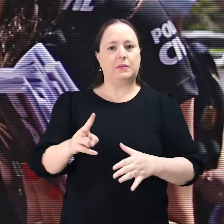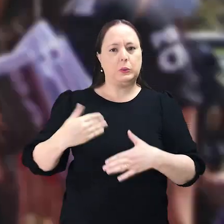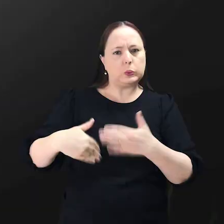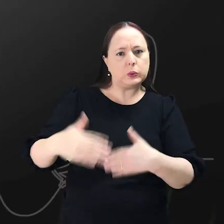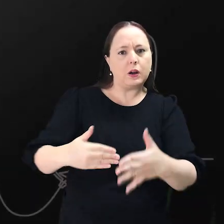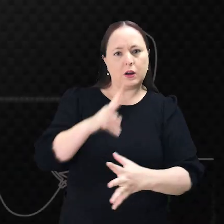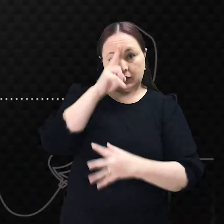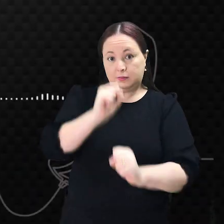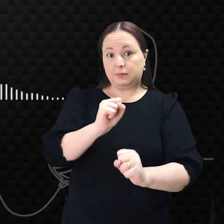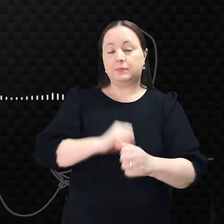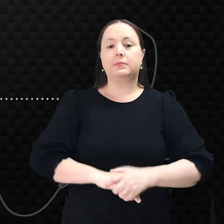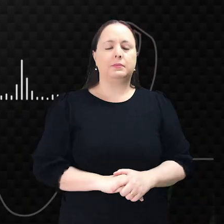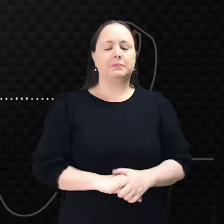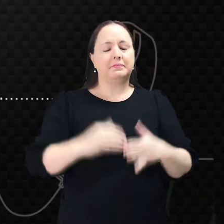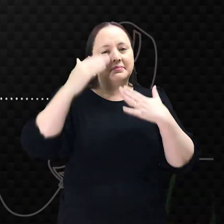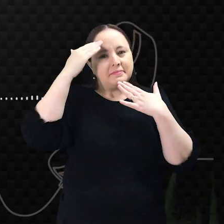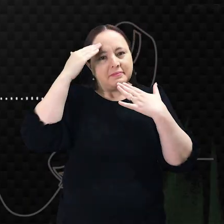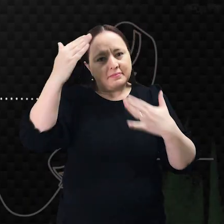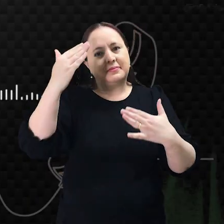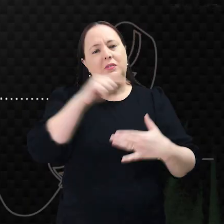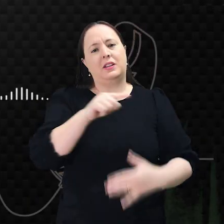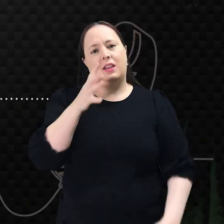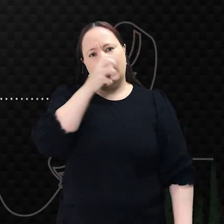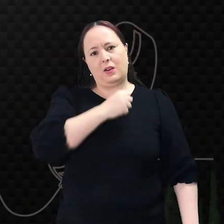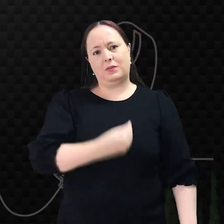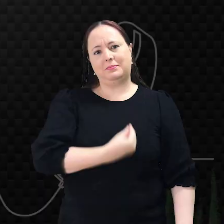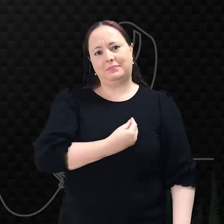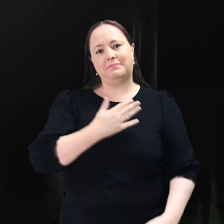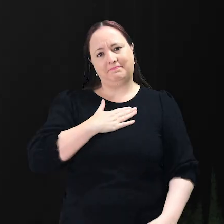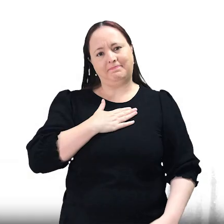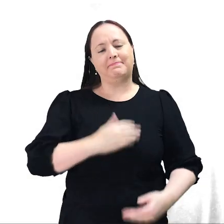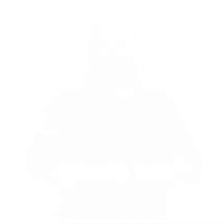vez mais fortes. Muito obrigada. Vocês salvaram a minha vida.